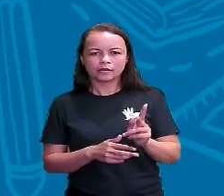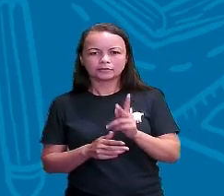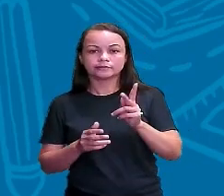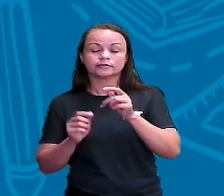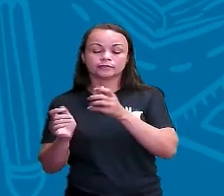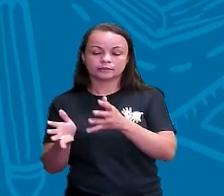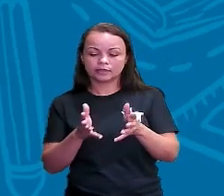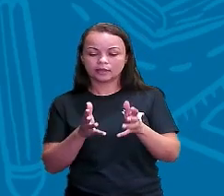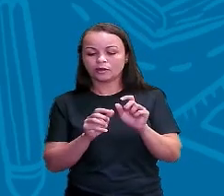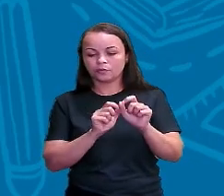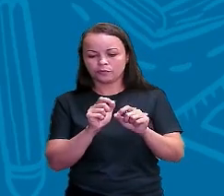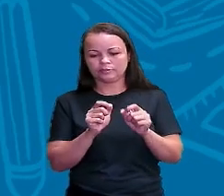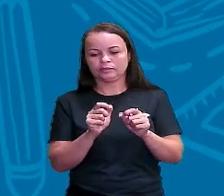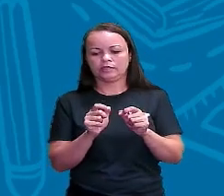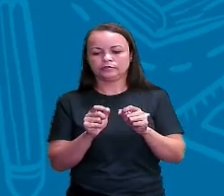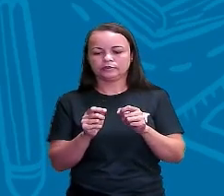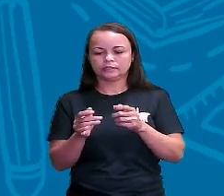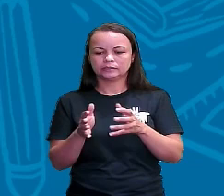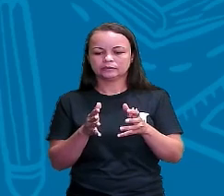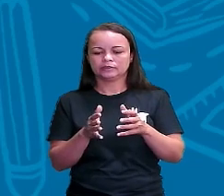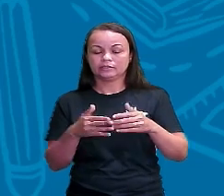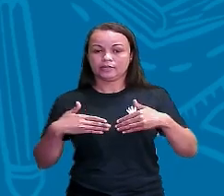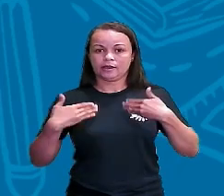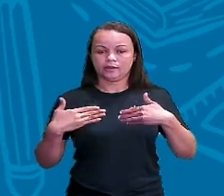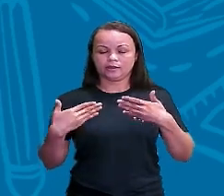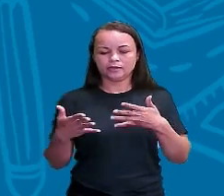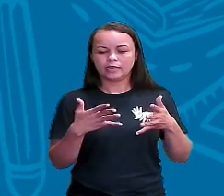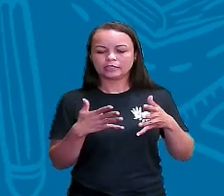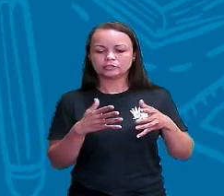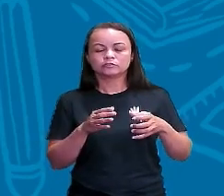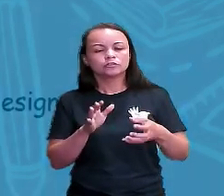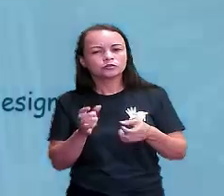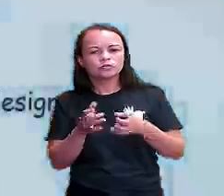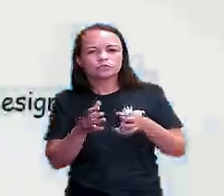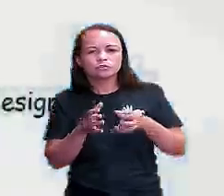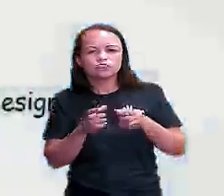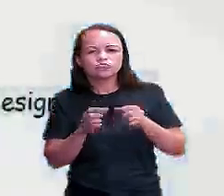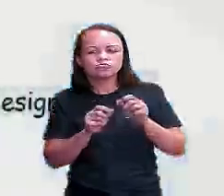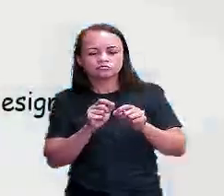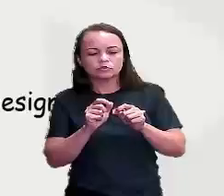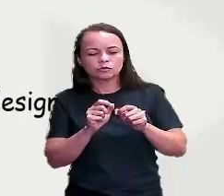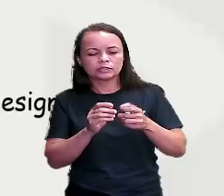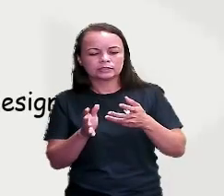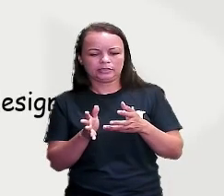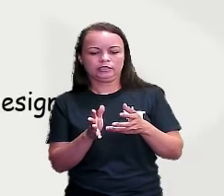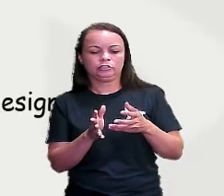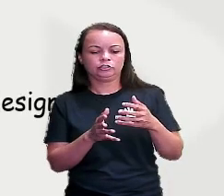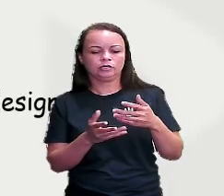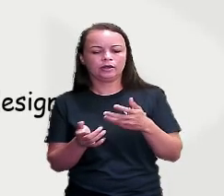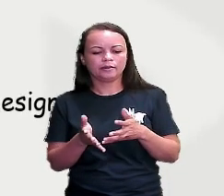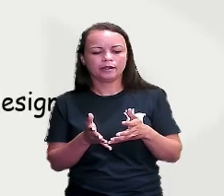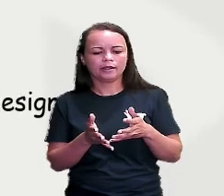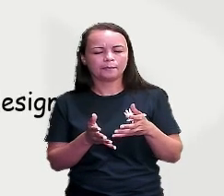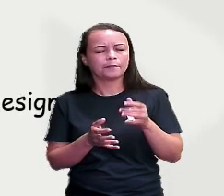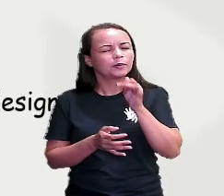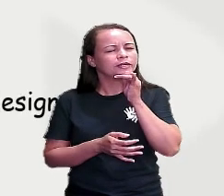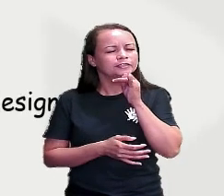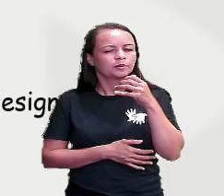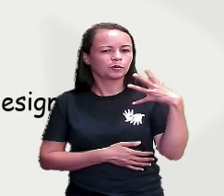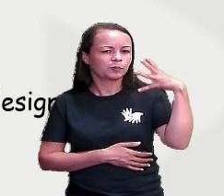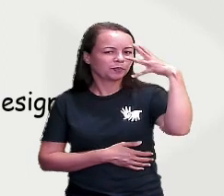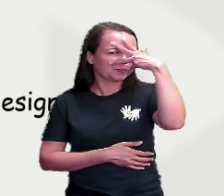concebidos como se eles existissem em si mesmo, abstraídos dos seres que o suportam. Por exemplo, beleza.